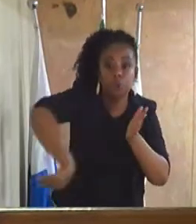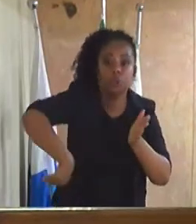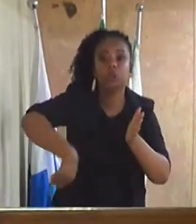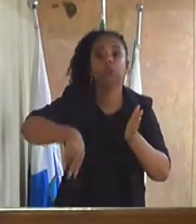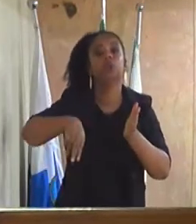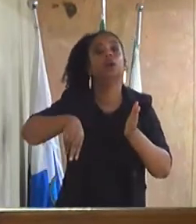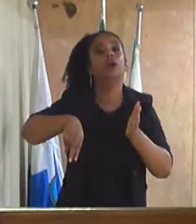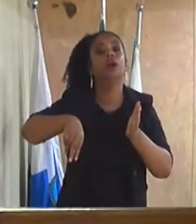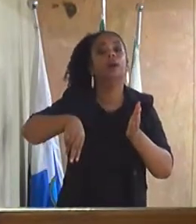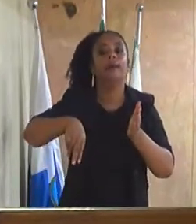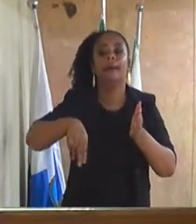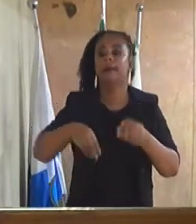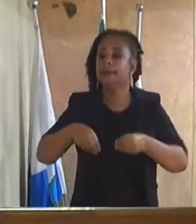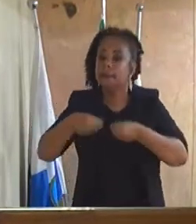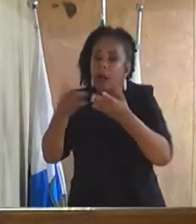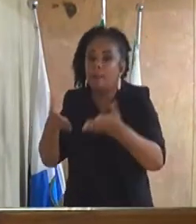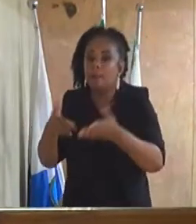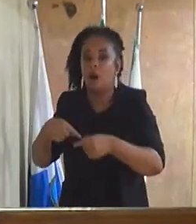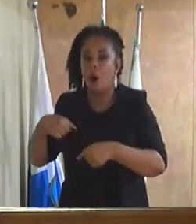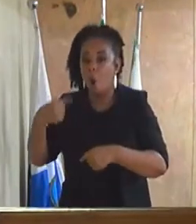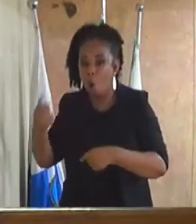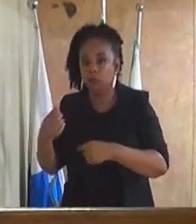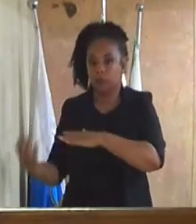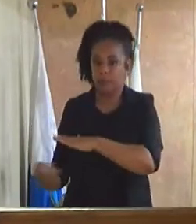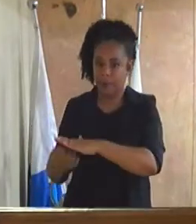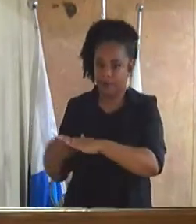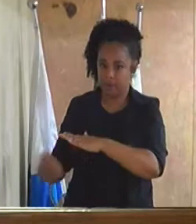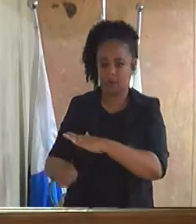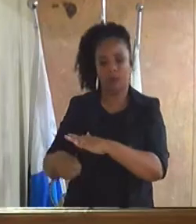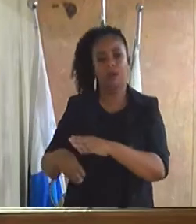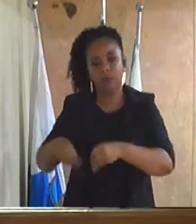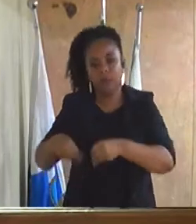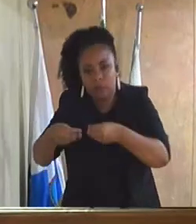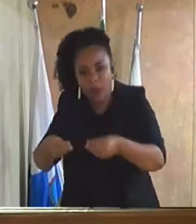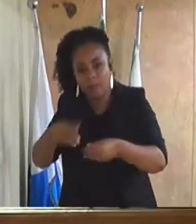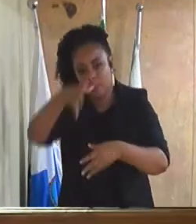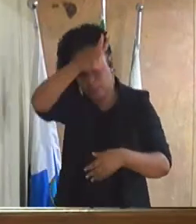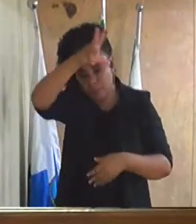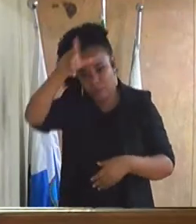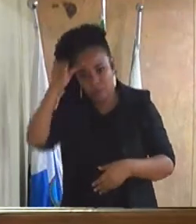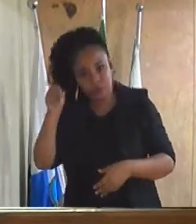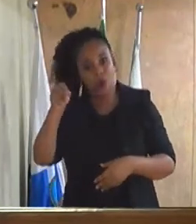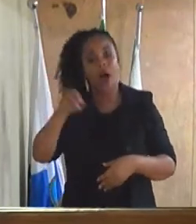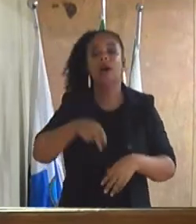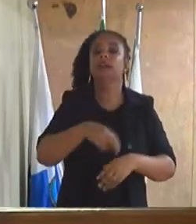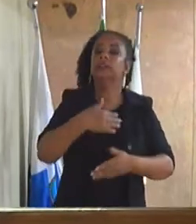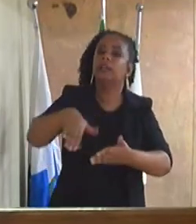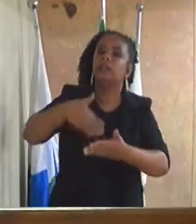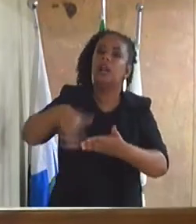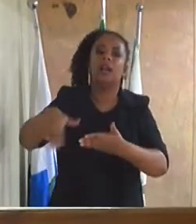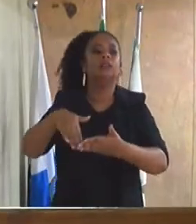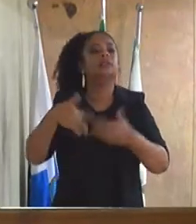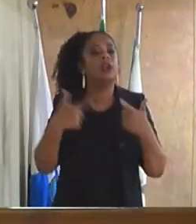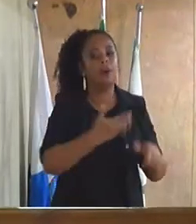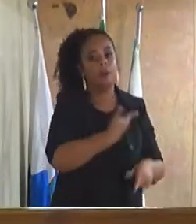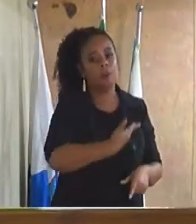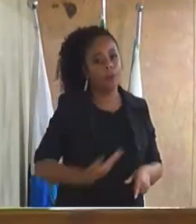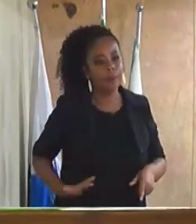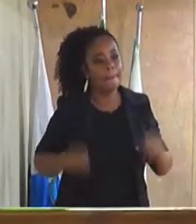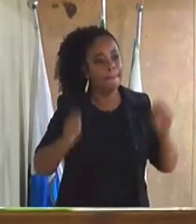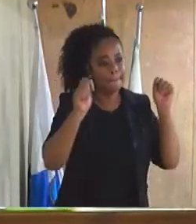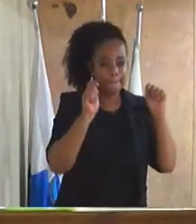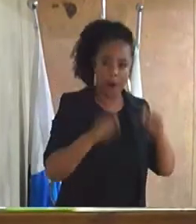e entregue para outra concessionária, entregue para a prefeitura, para que a prefeitura e secretaria de serviço público possam